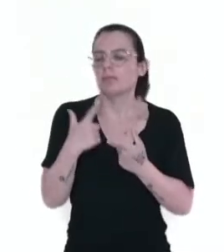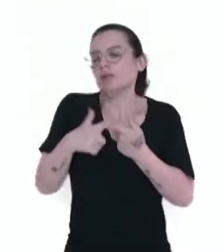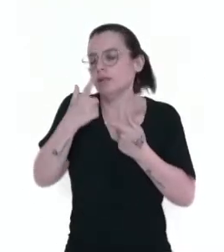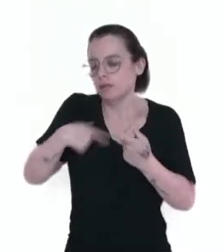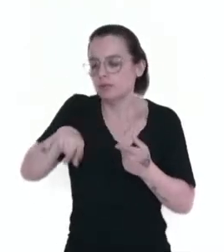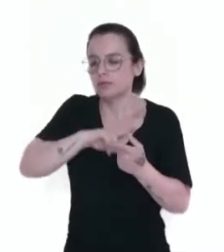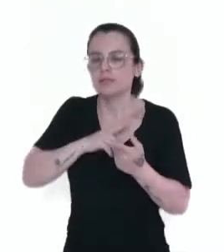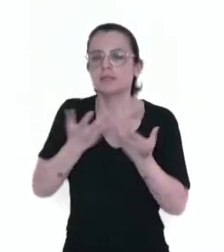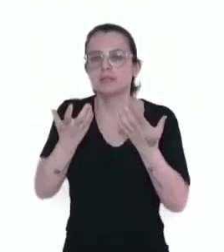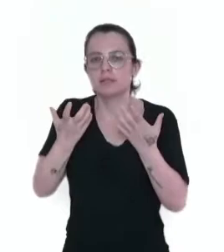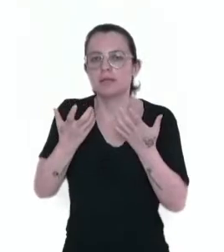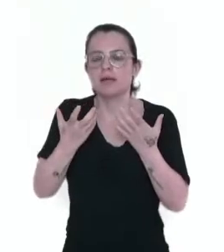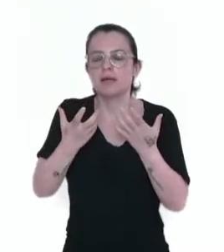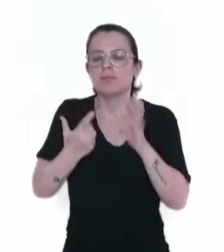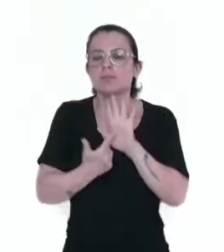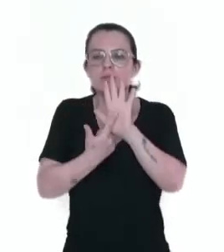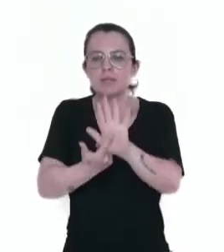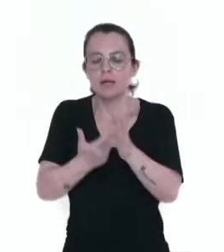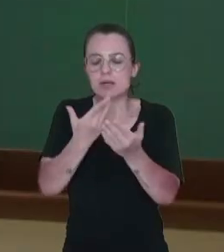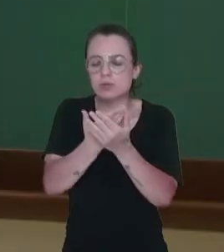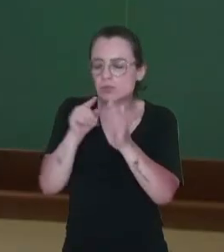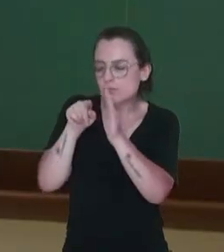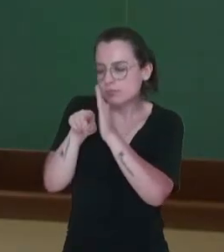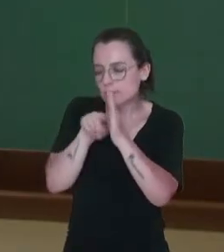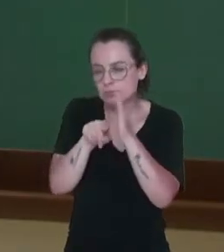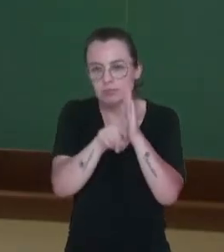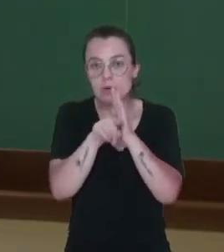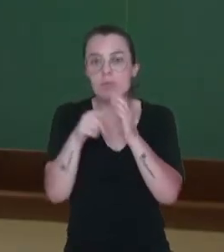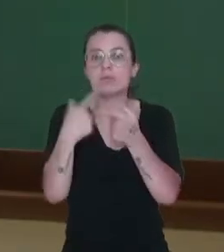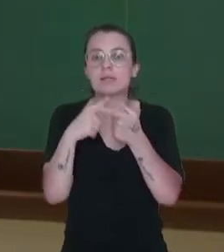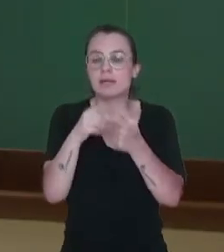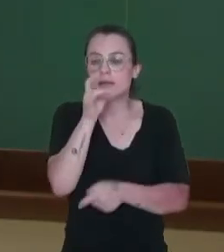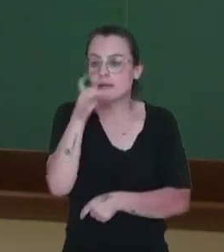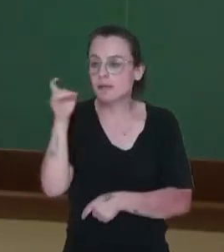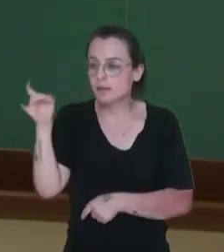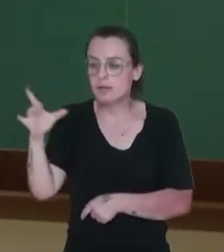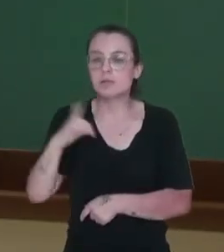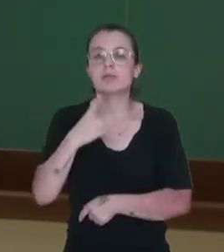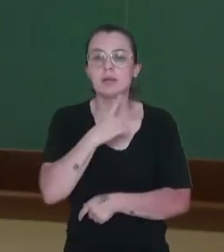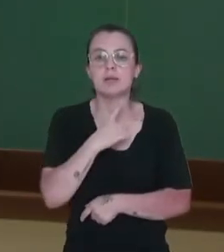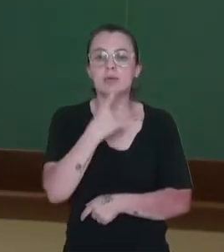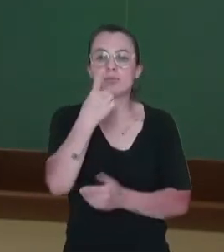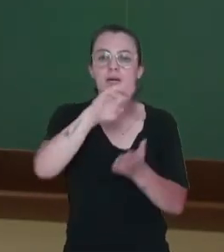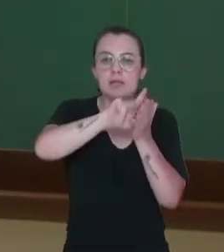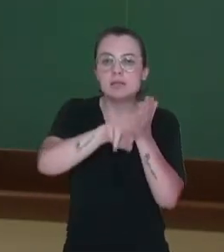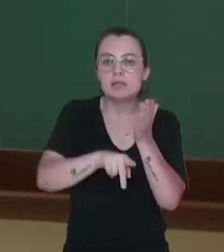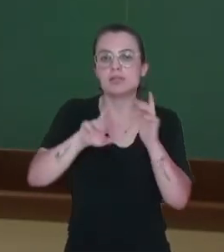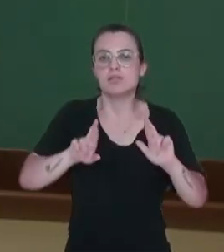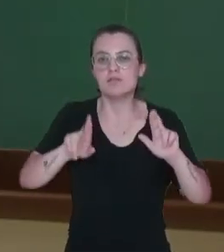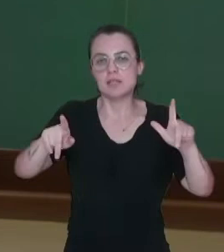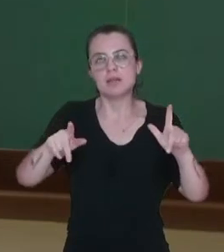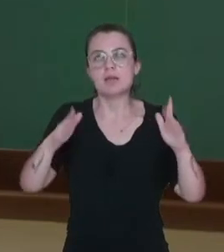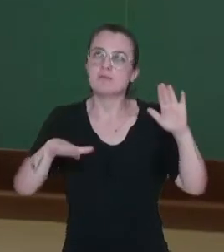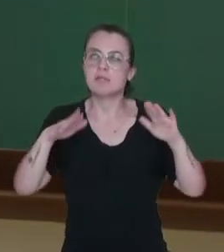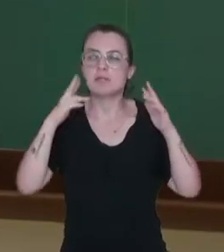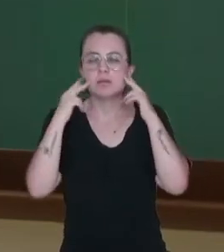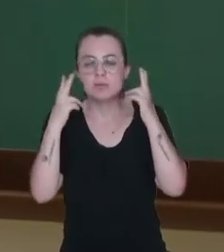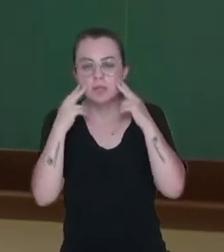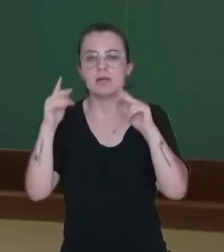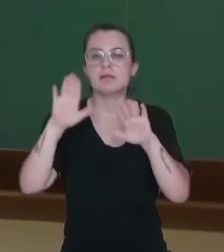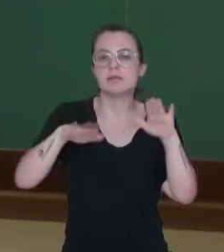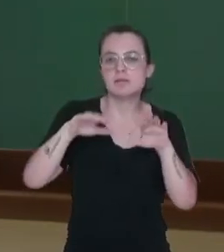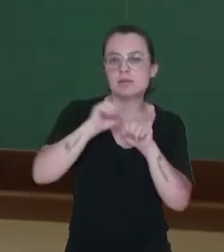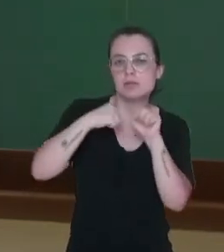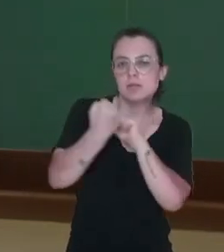porque nós falamos ali, cada região vai apresentar características diferentes, sejam naturais, sejam sociais,